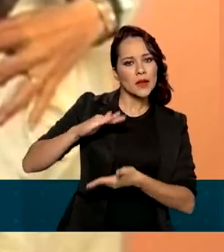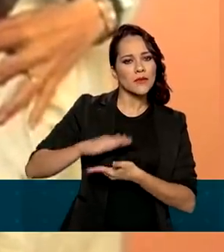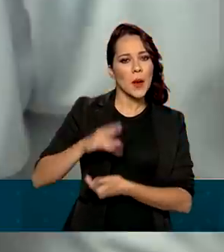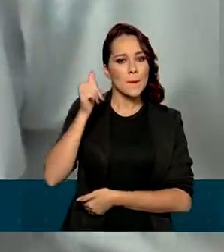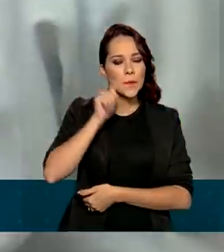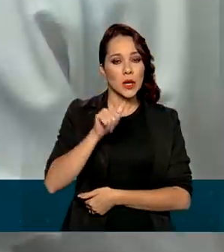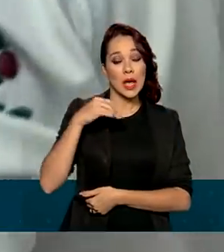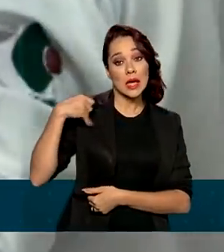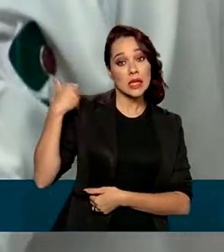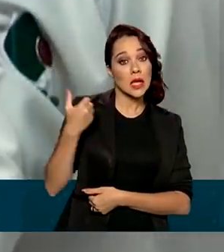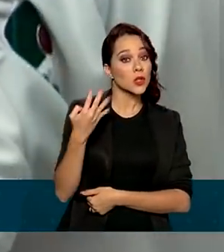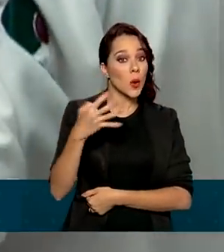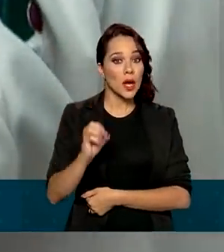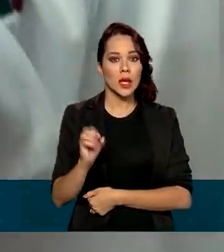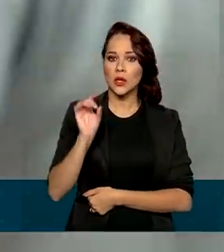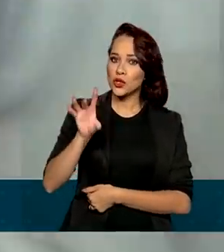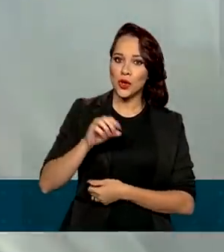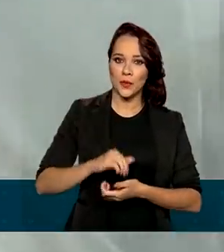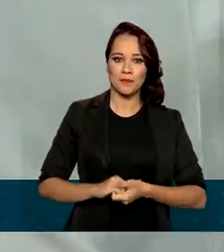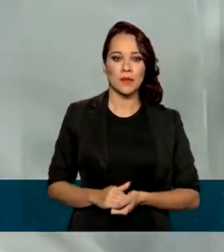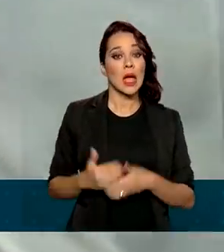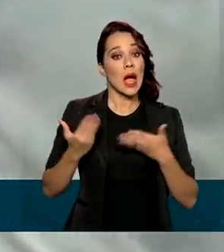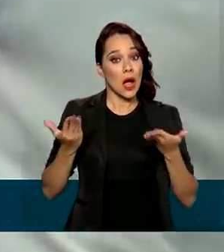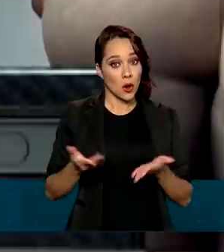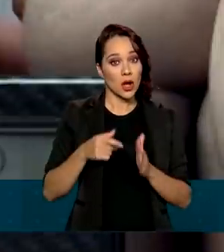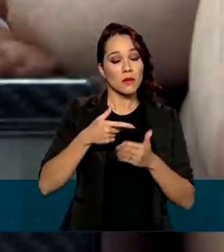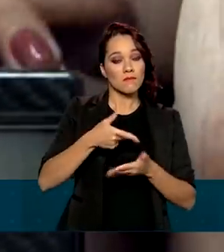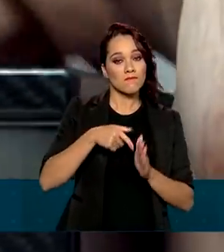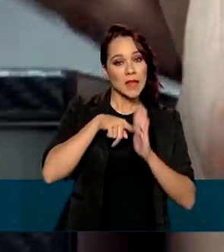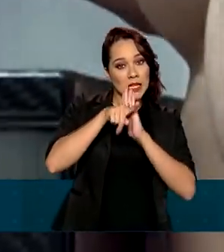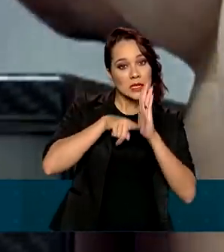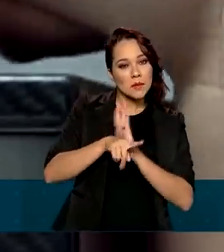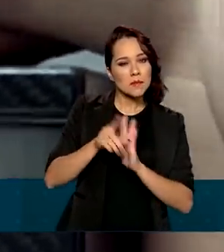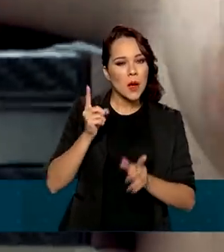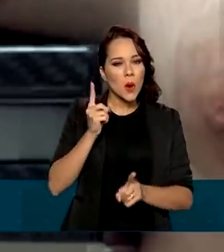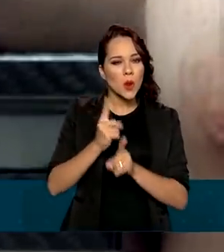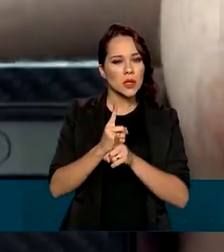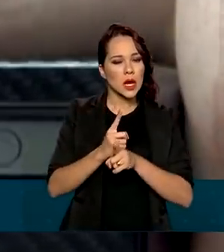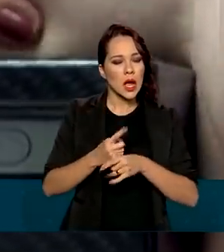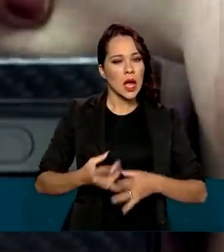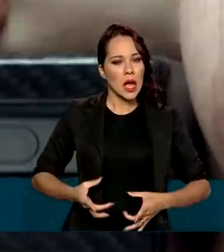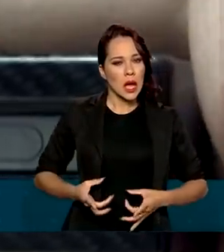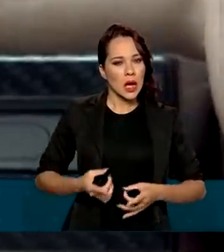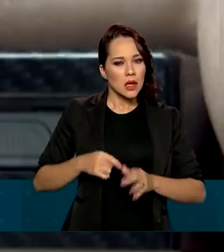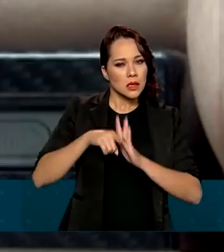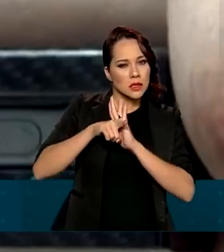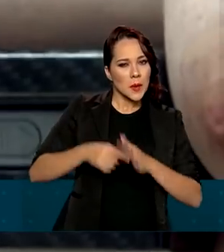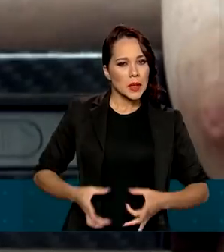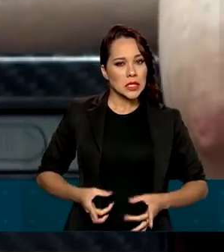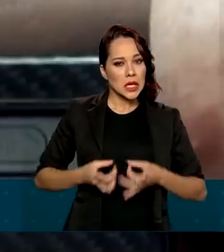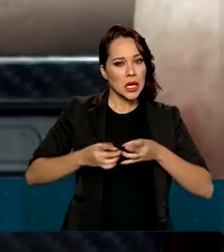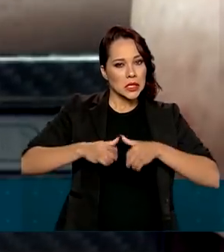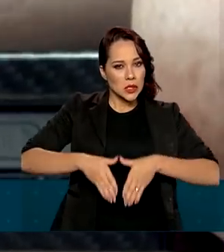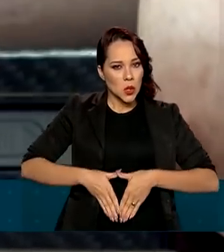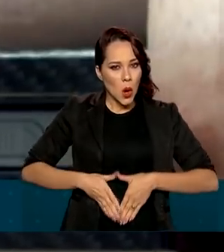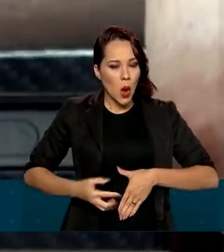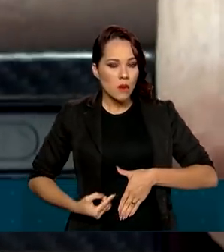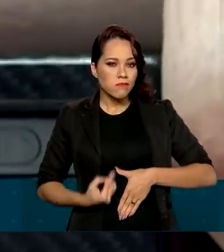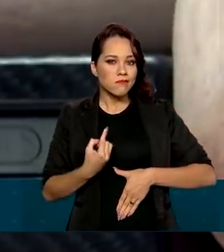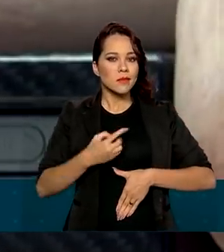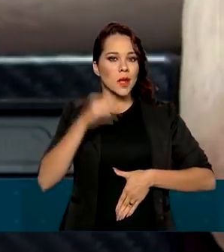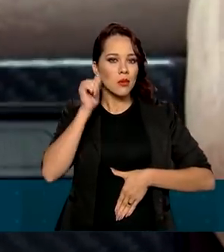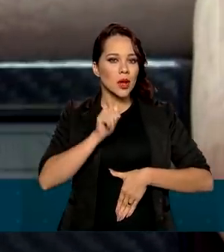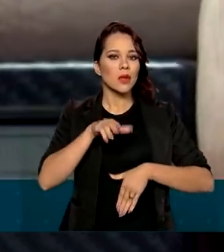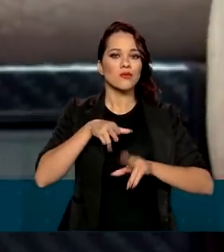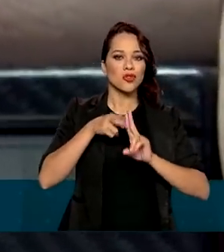nas mulheres a partir dos 40 anos de idade. Já o exame para detectar o câncer colo retal não estava entre as ações de prevenção para mulheres